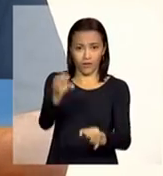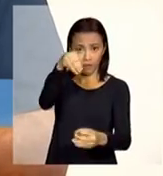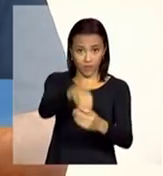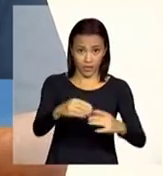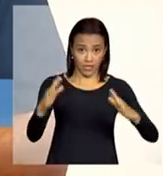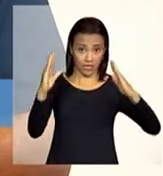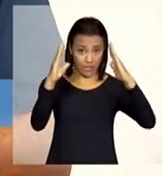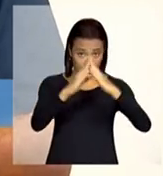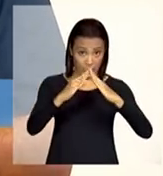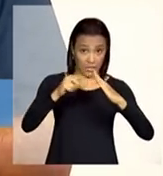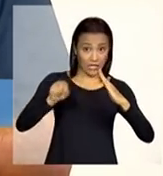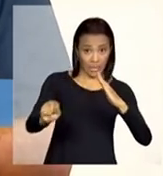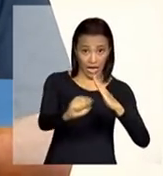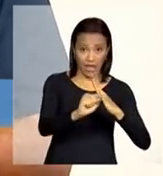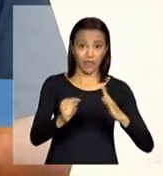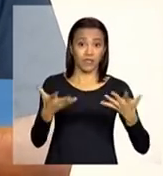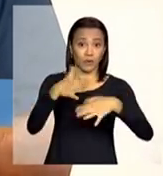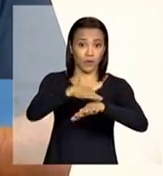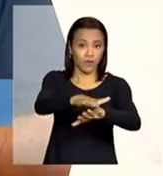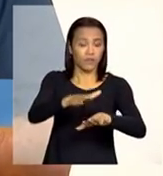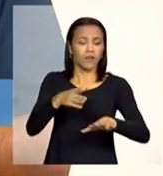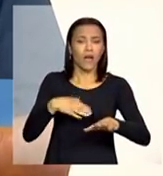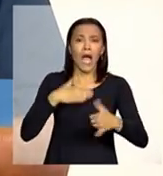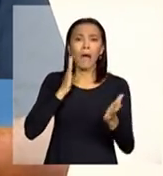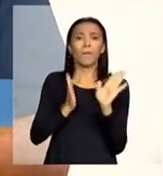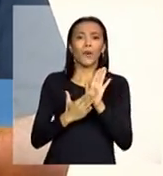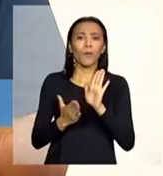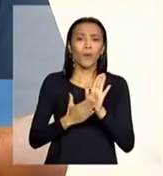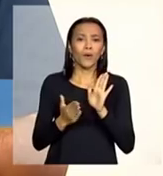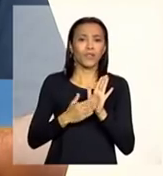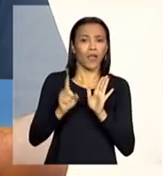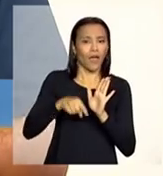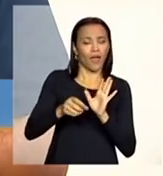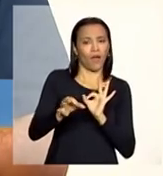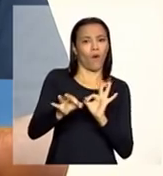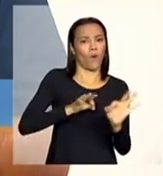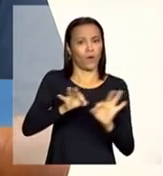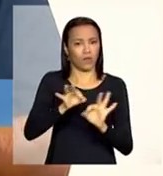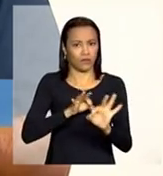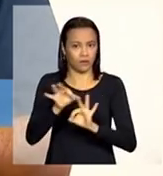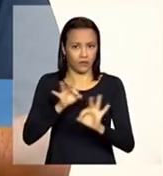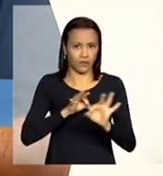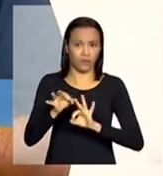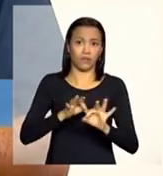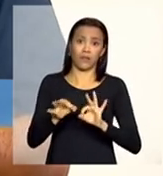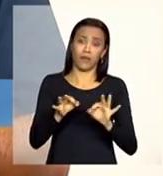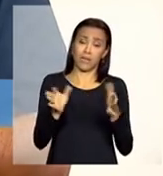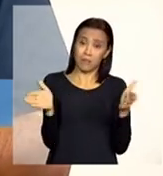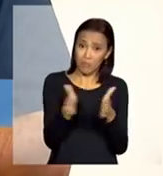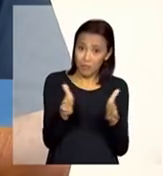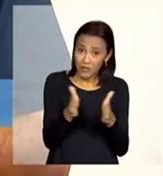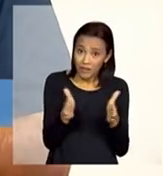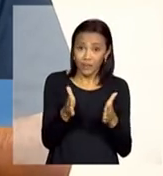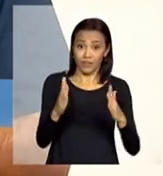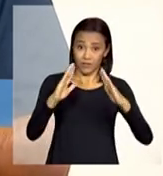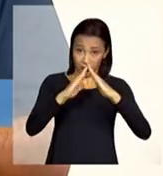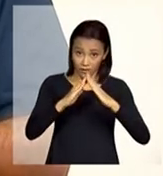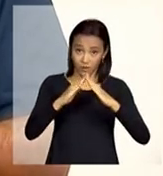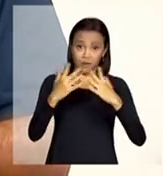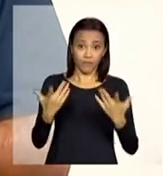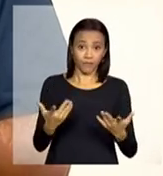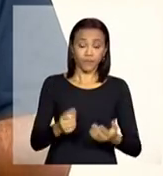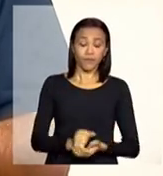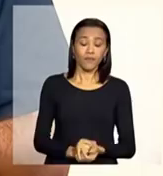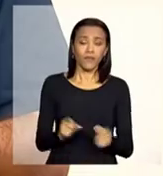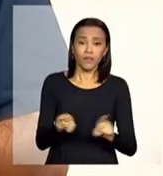que a proposta é transformar ou reordenar esses serviços de grande estrutura em pequenas estruturas e